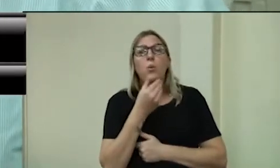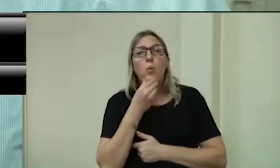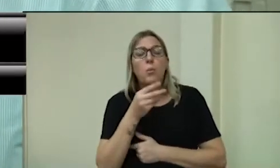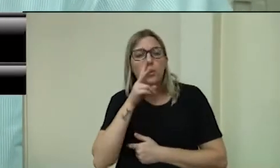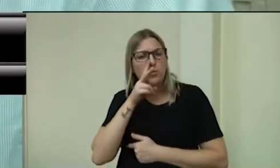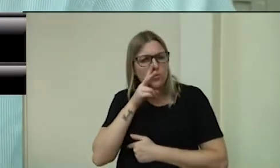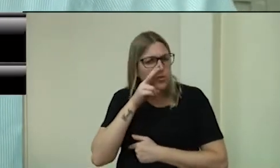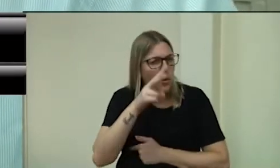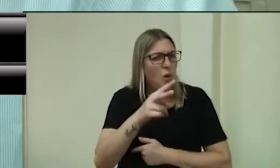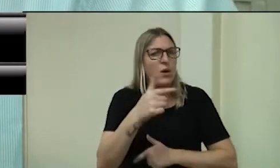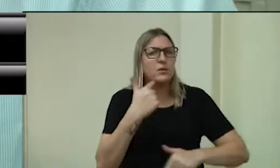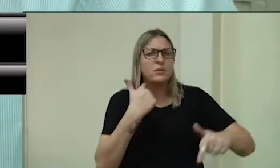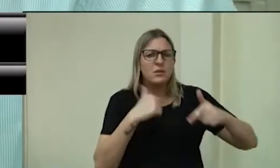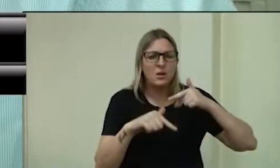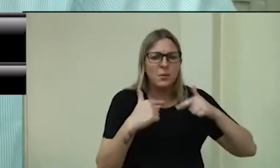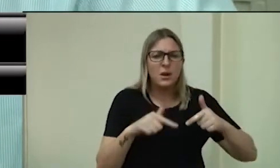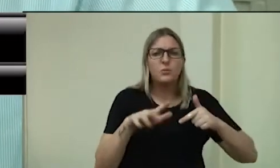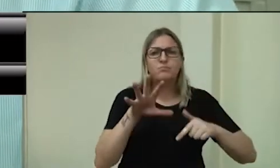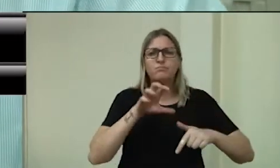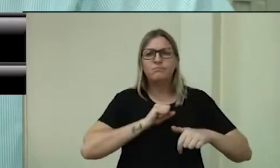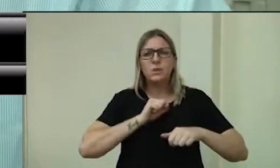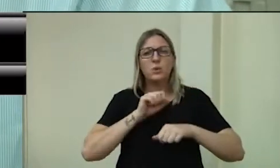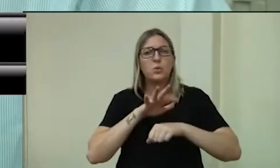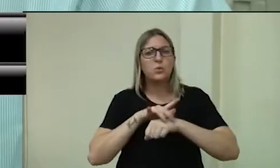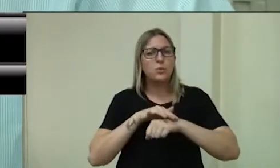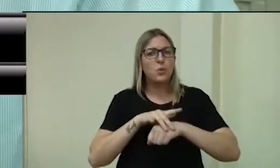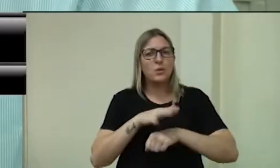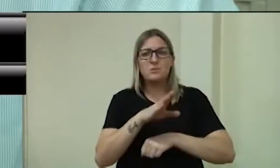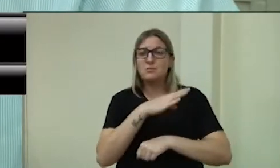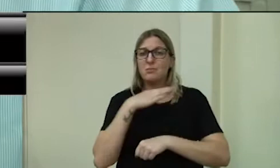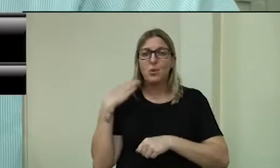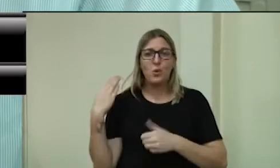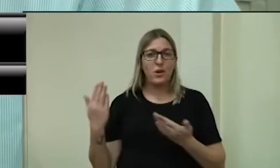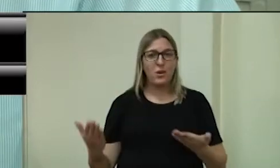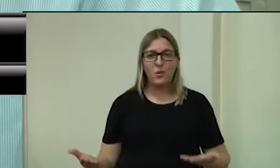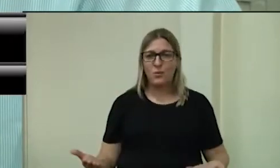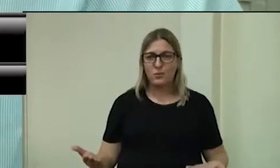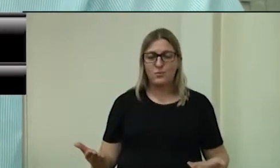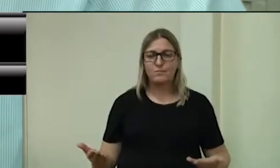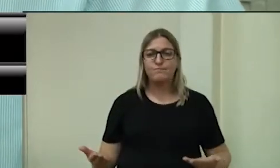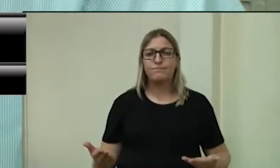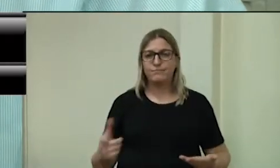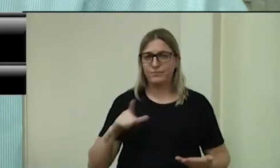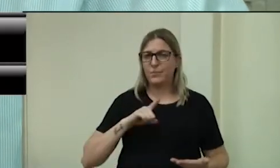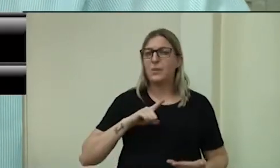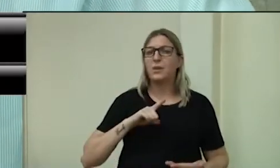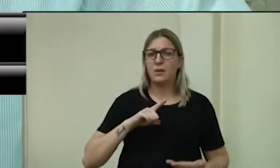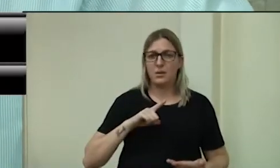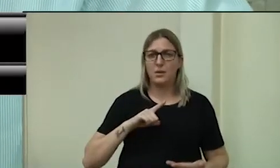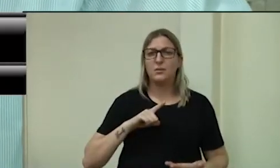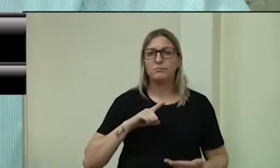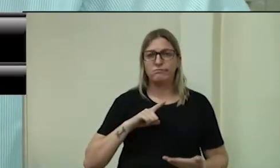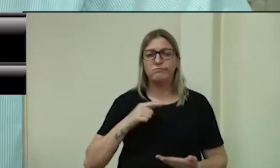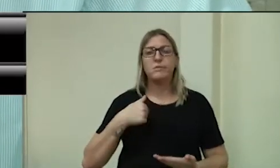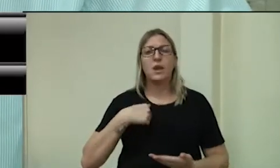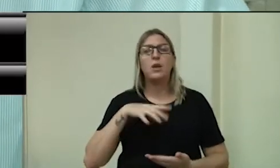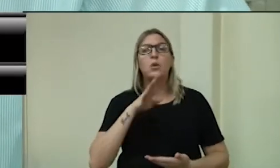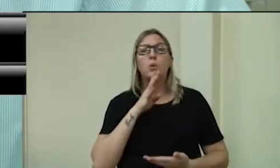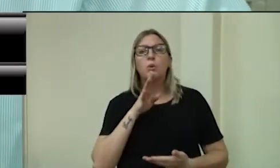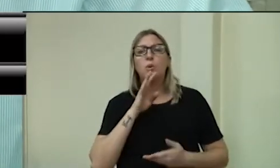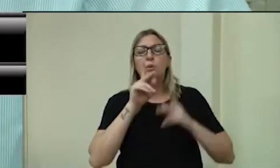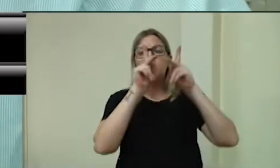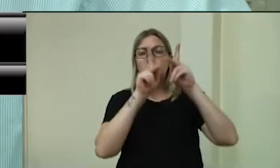cai e se foi? Quem que ia dizer que o homem é? Ninguém. Eu conheço gente do meu, assim,